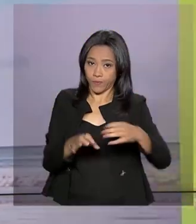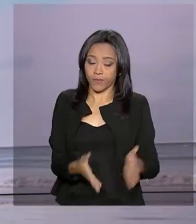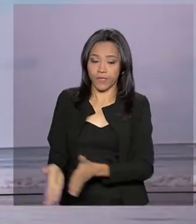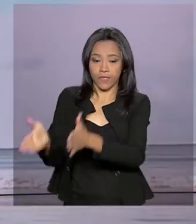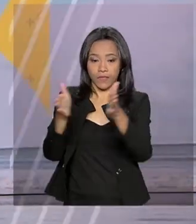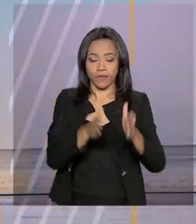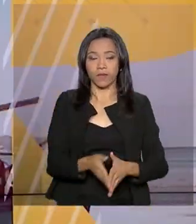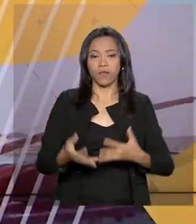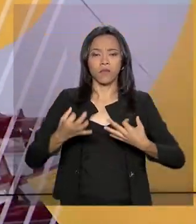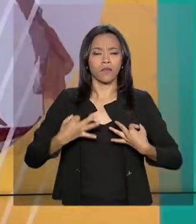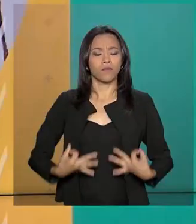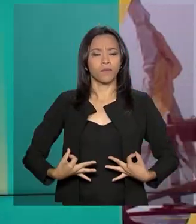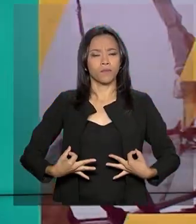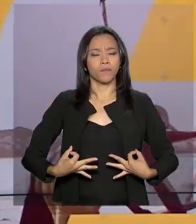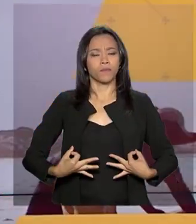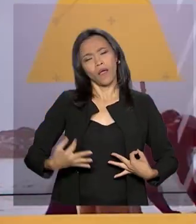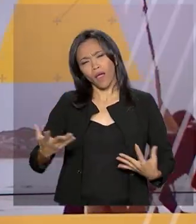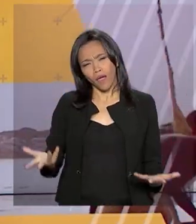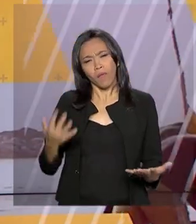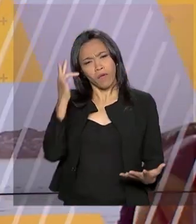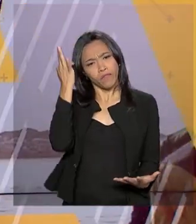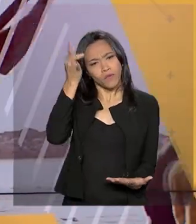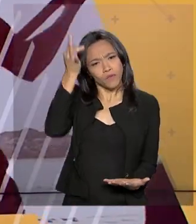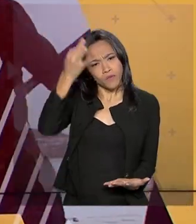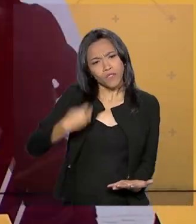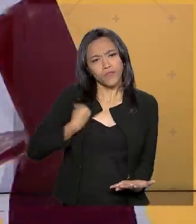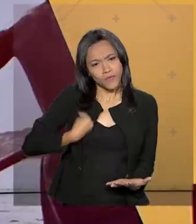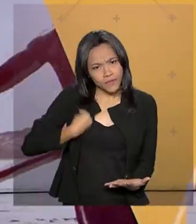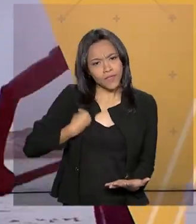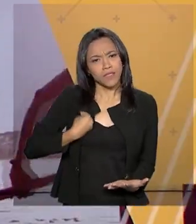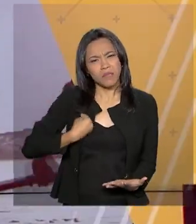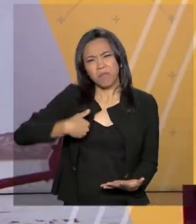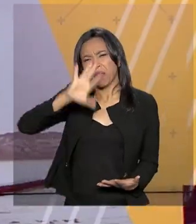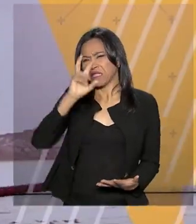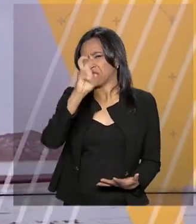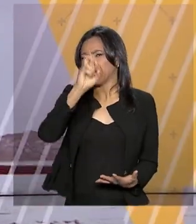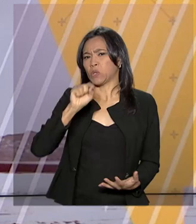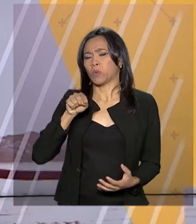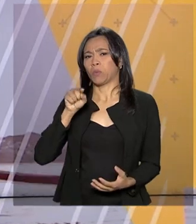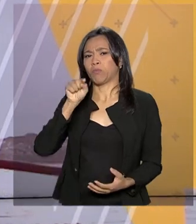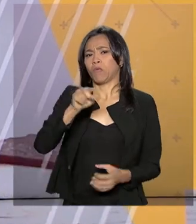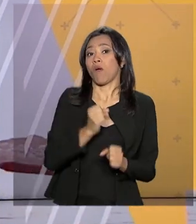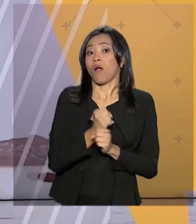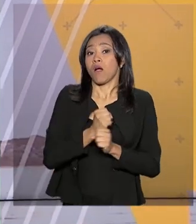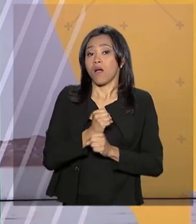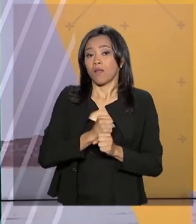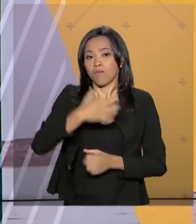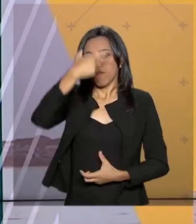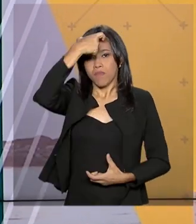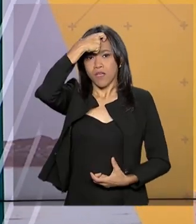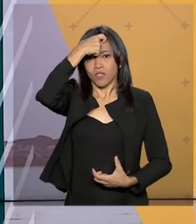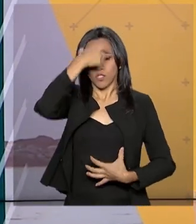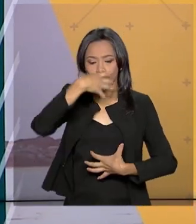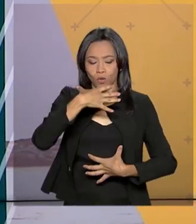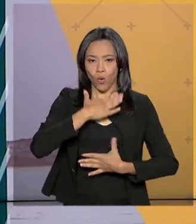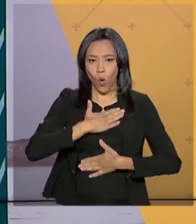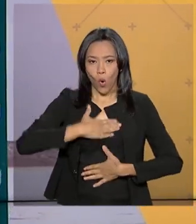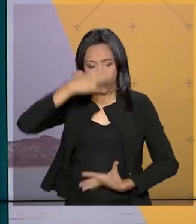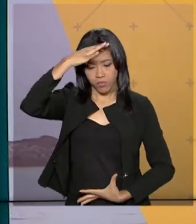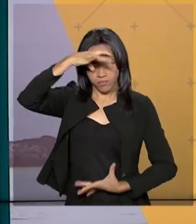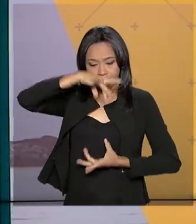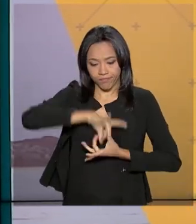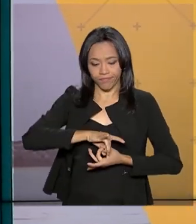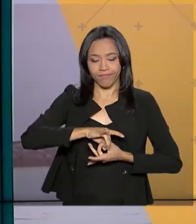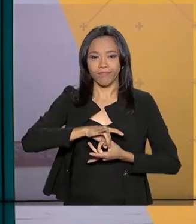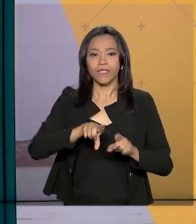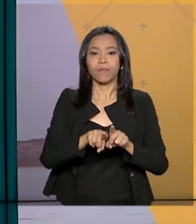A yoga é uma filosofia de vida oriental de mais de 5 mil anos que busca harmonizar o corpo e a mente por meio de exercícios físicos e